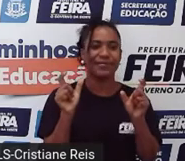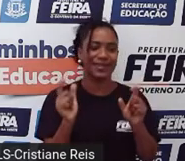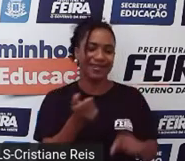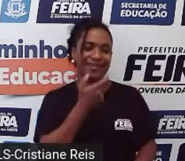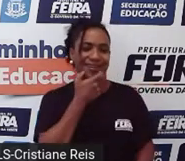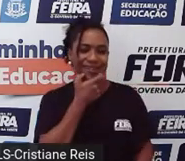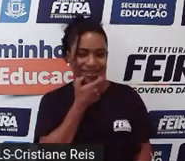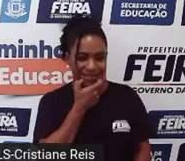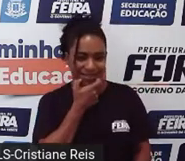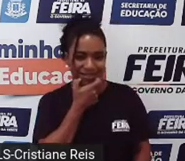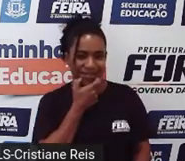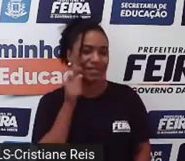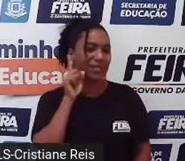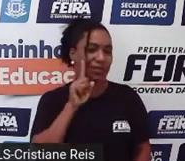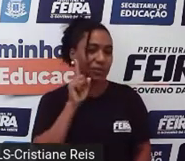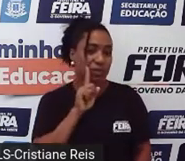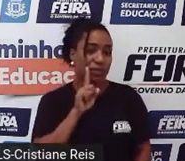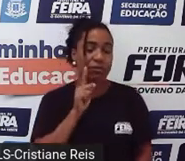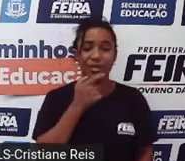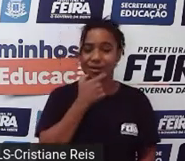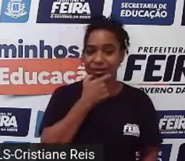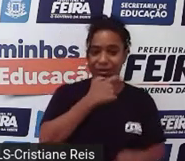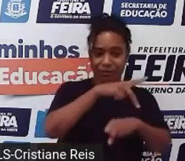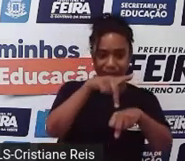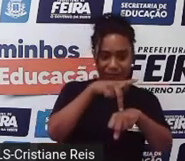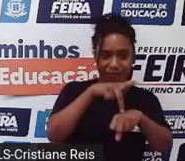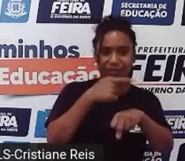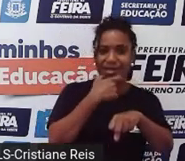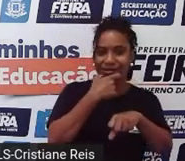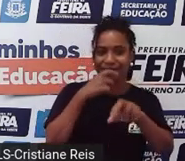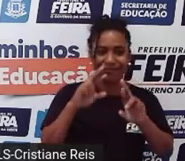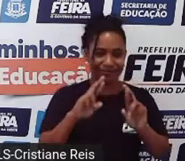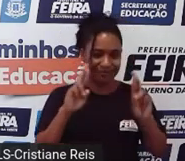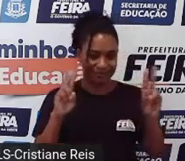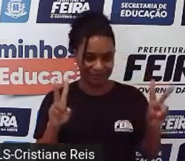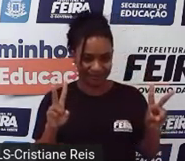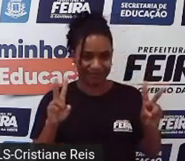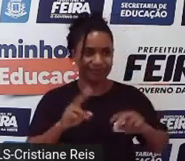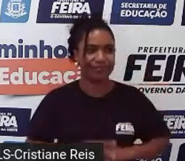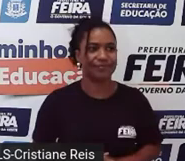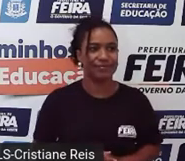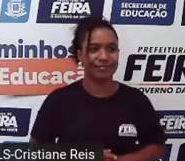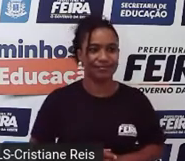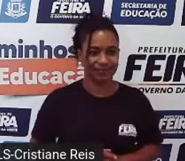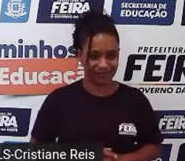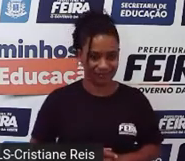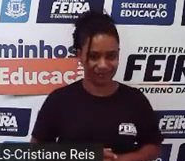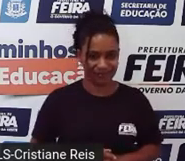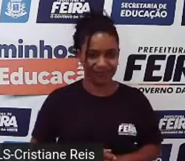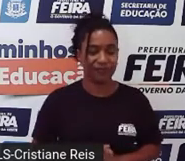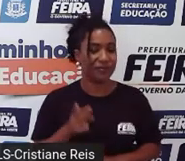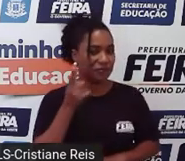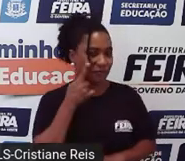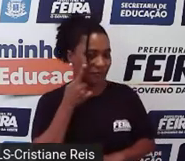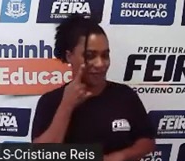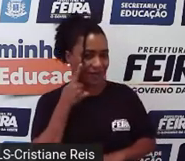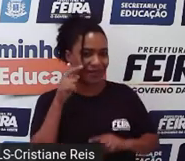Unidos e o inglês da Inglaterra. So, it runs from September to November.